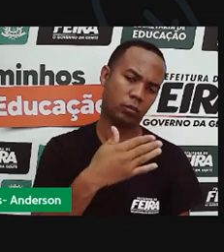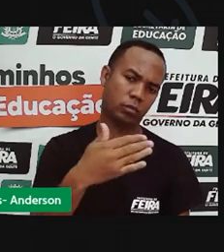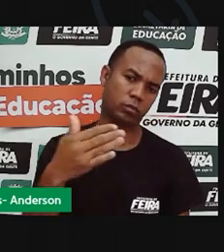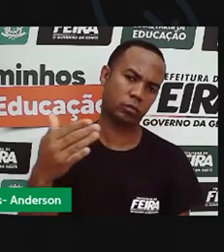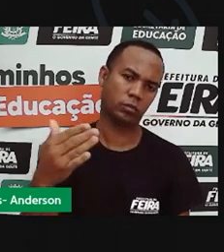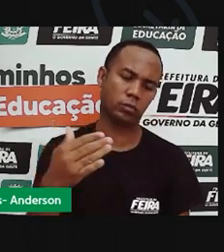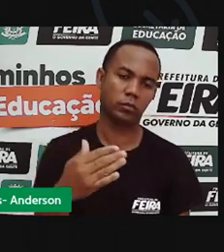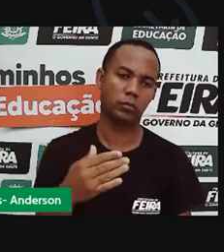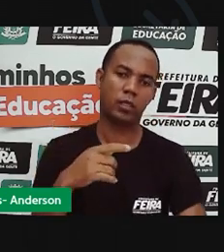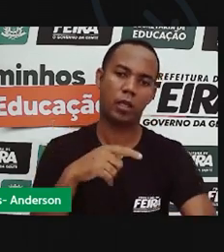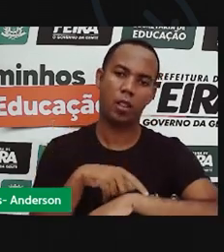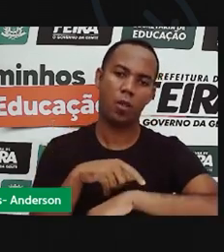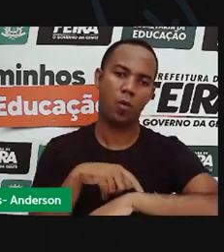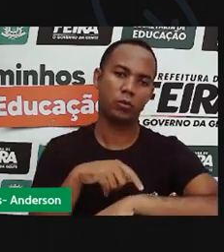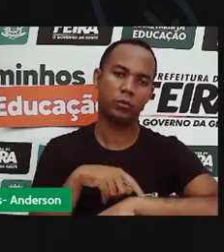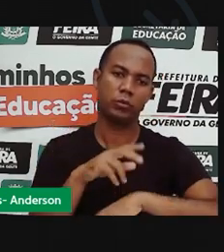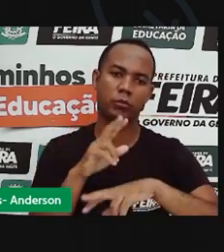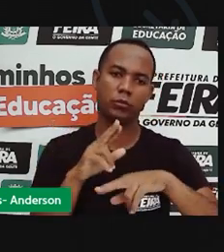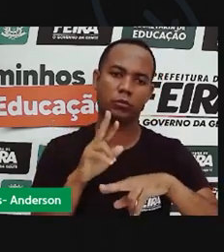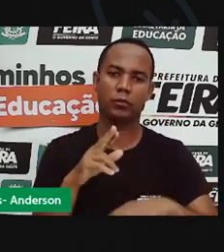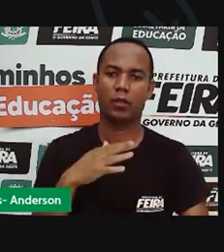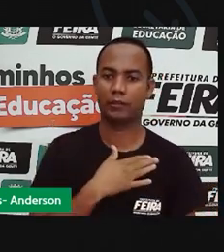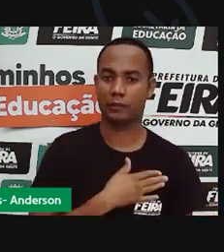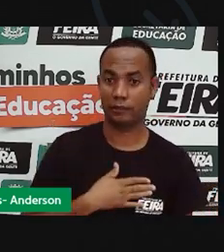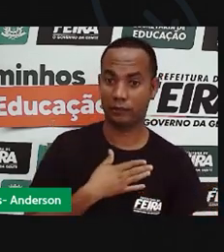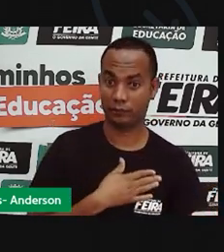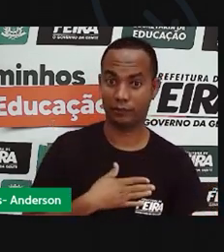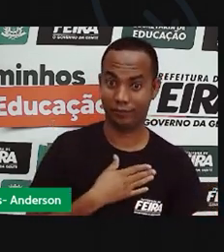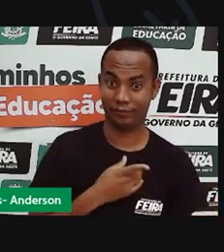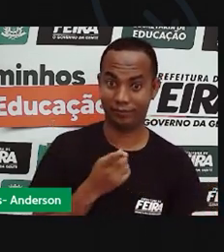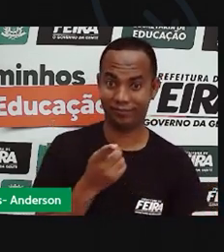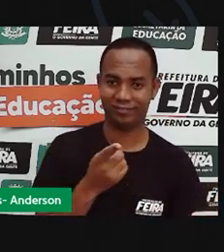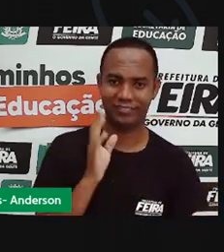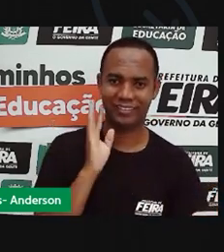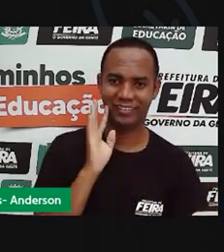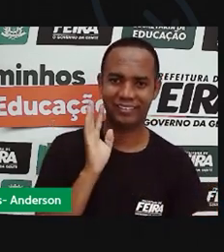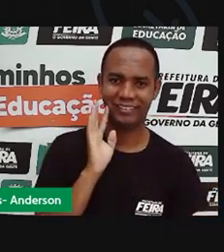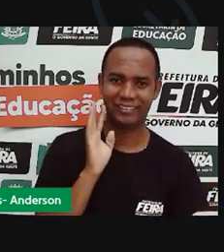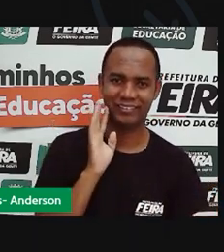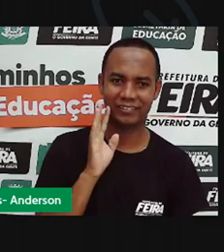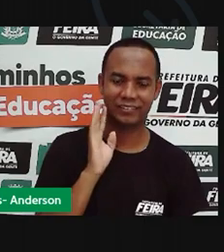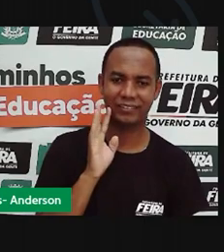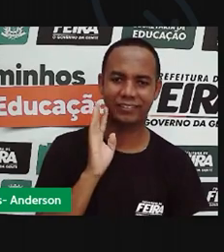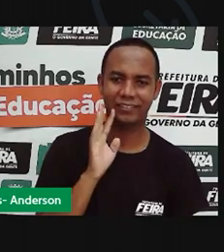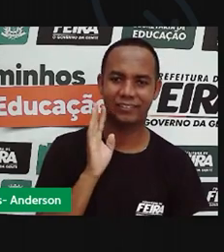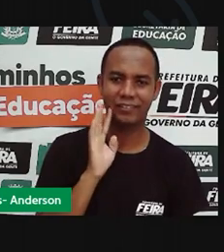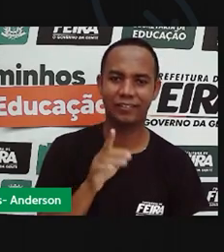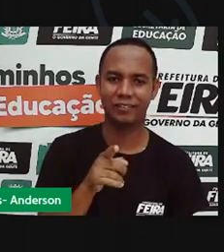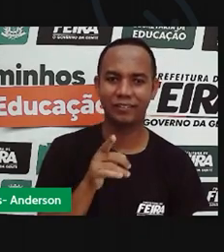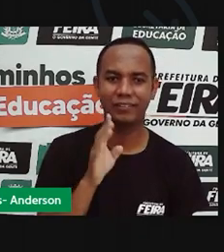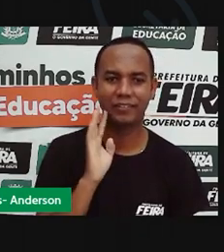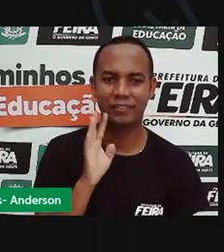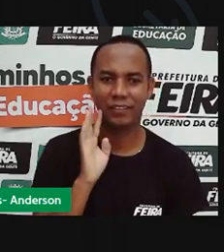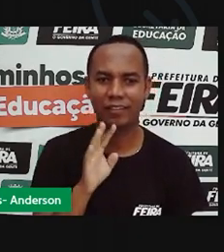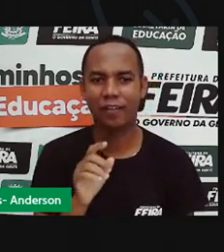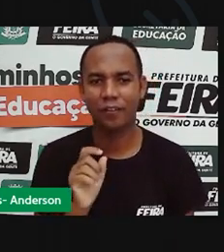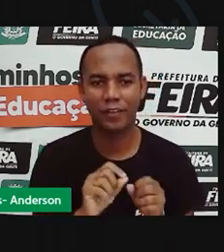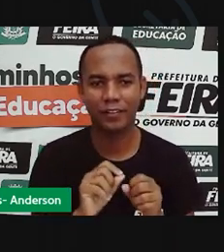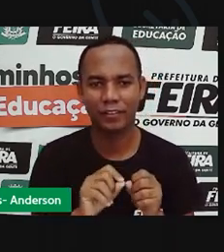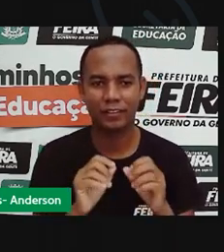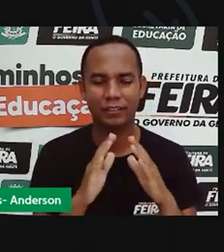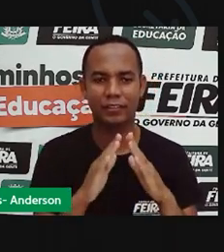completar o relógio. Gostou da sua experiência aí? Um desafio legal, não foi? Então,